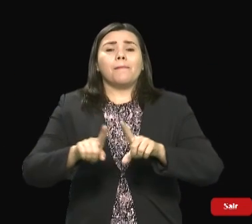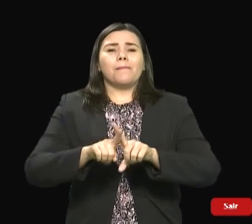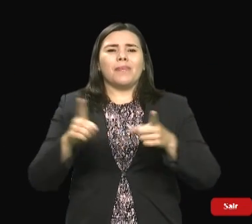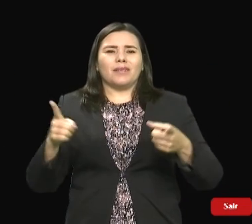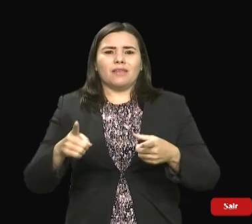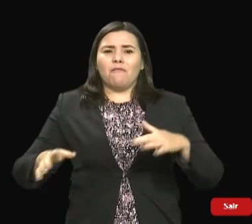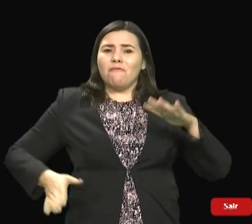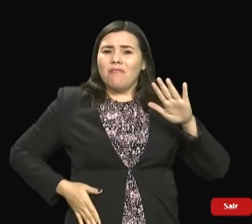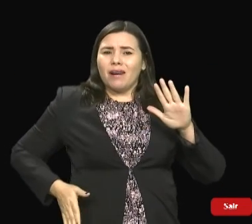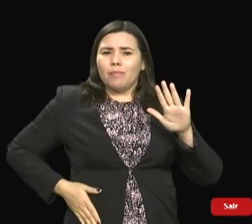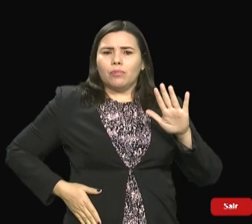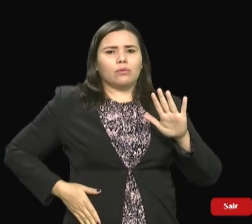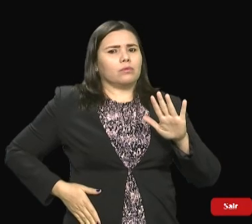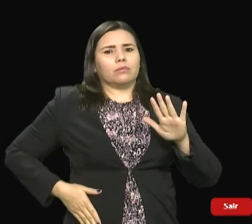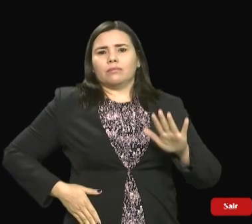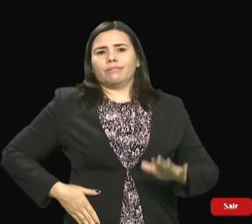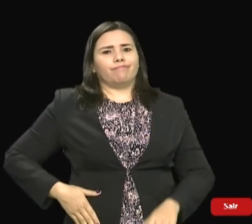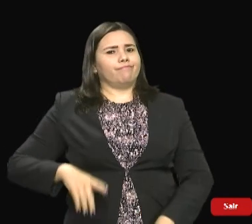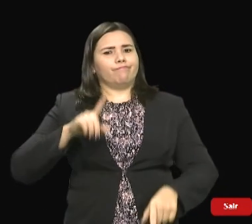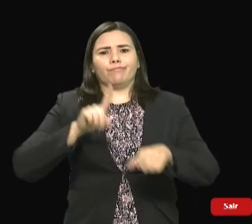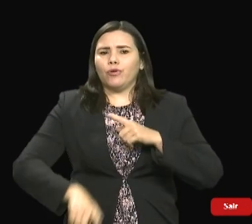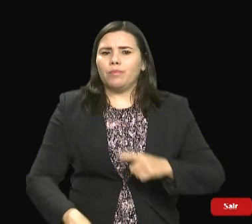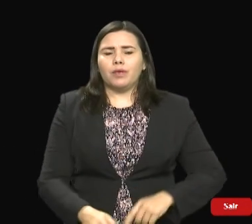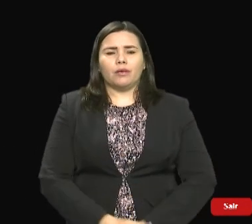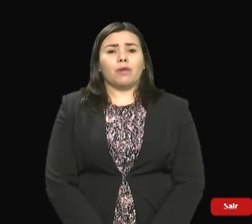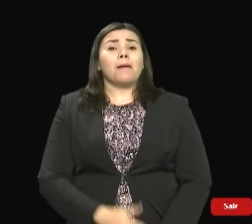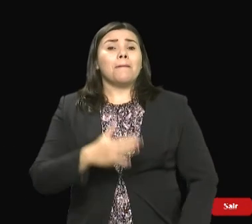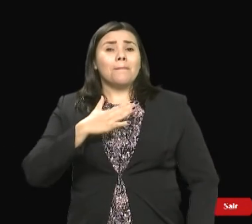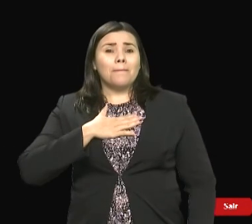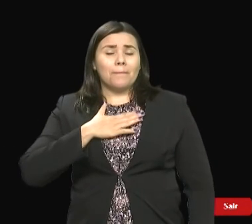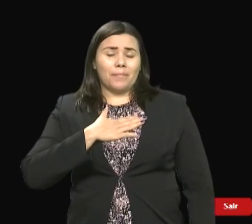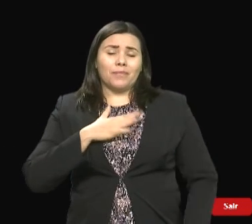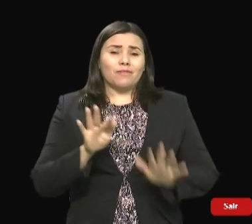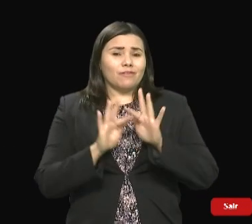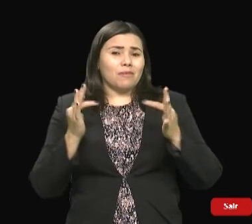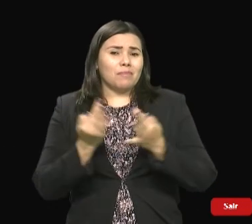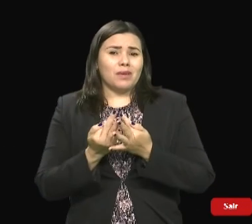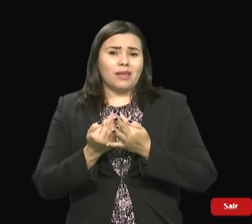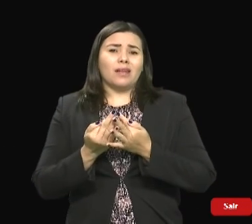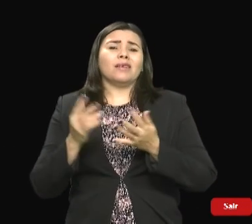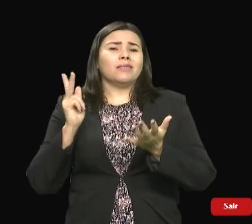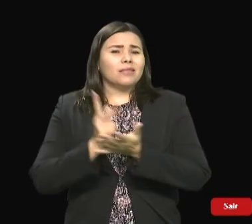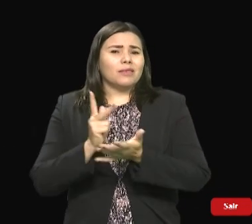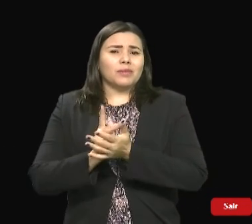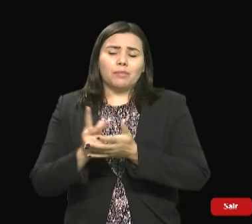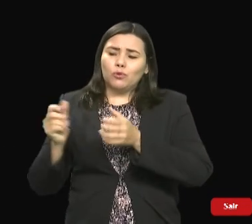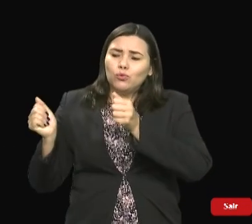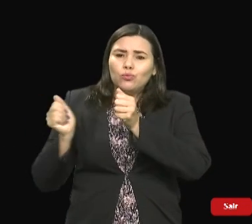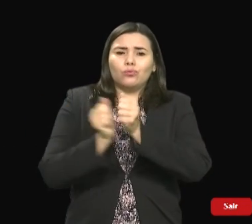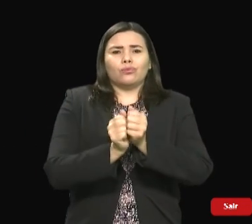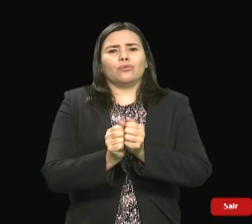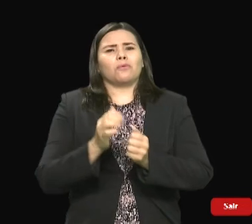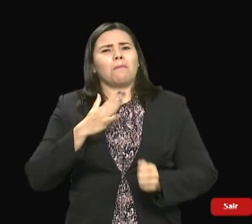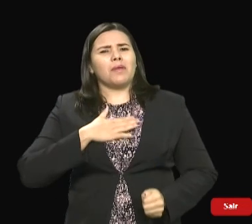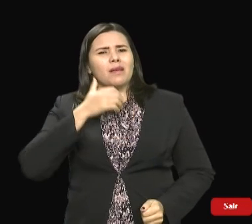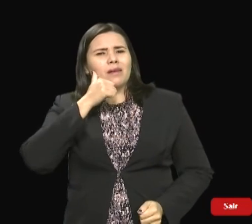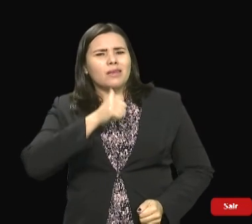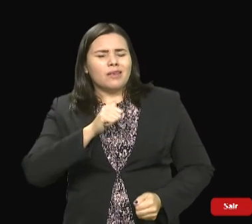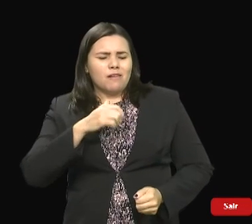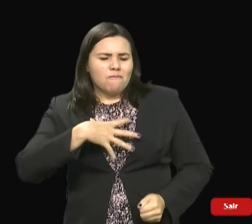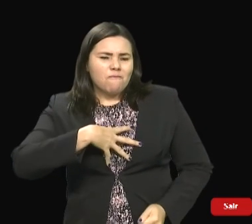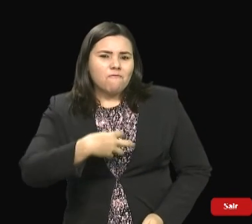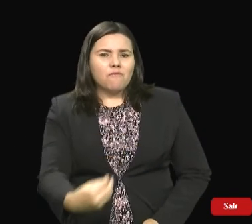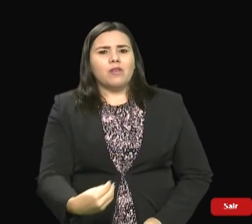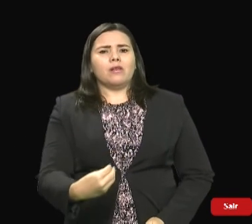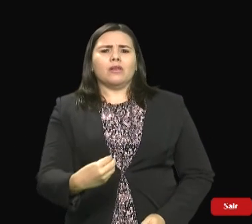ferida. Eu levo minha filha para o estádio. Vários pais levam seus filhos, então a gente não pode normalizar. Não podemos